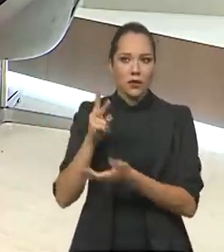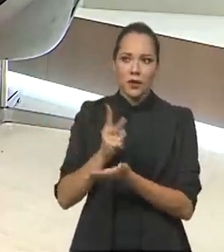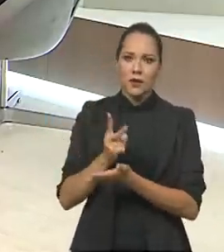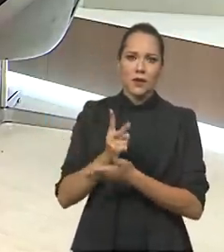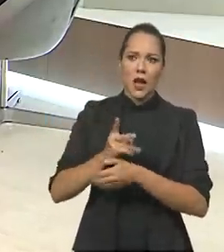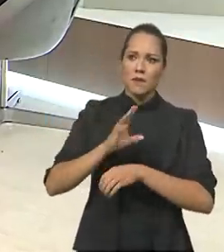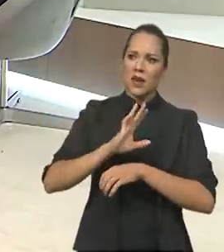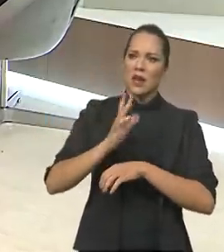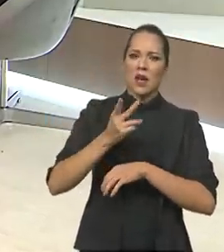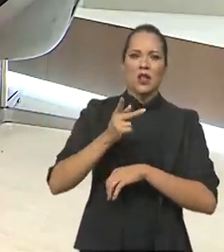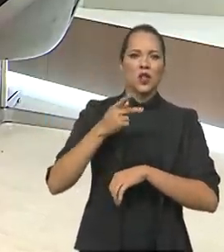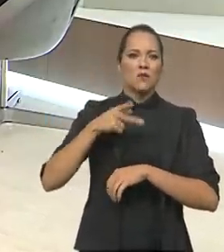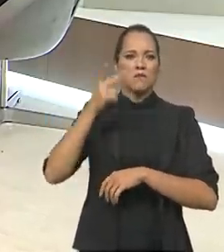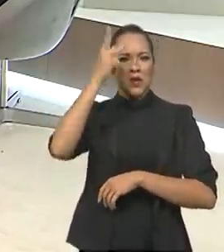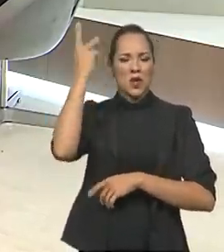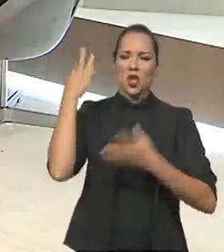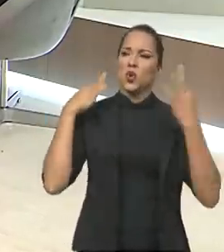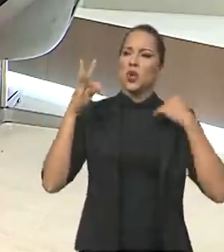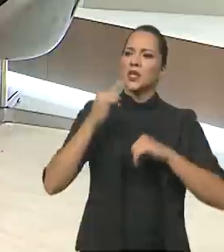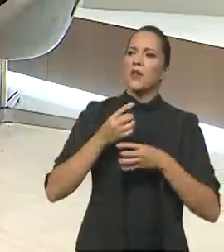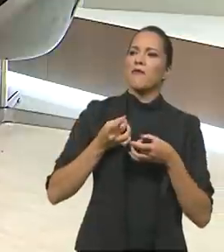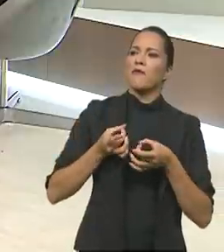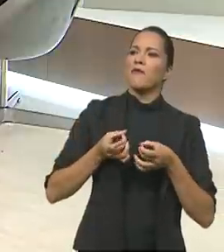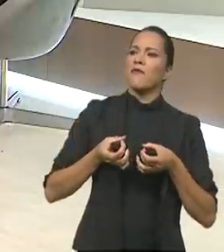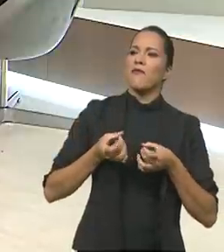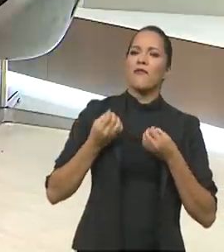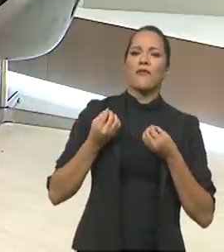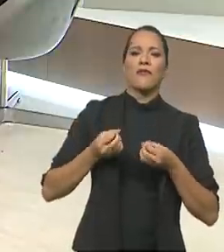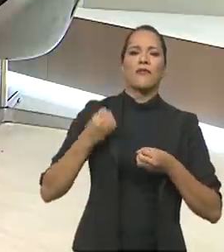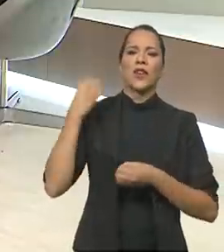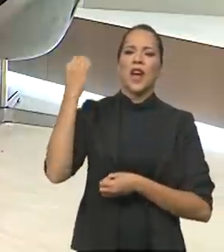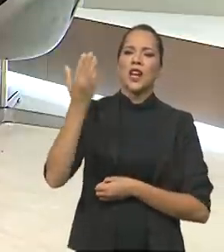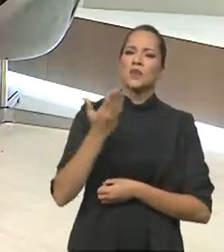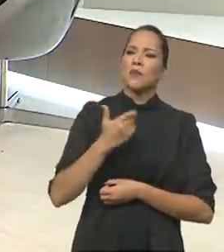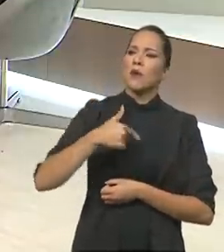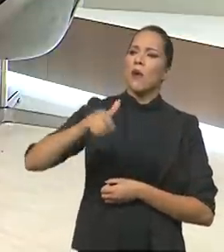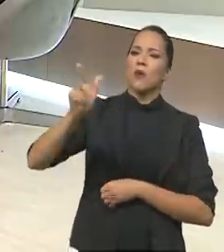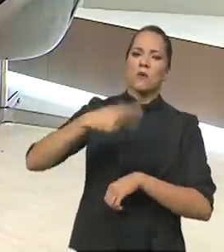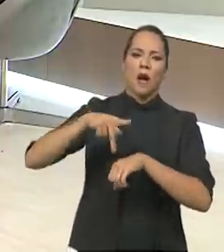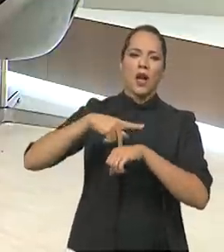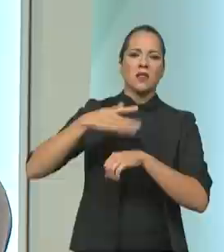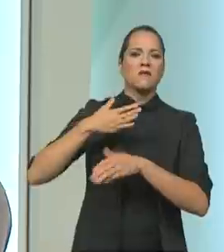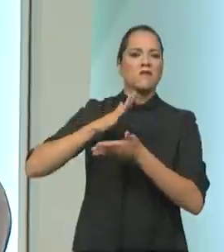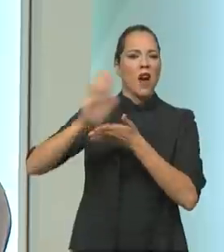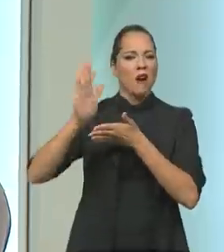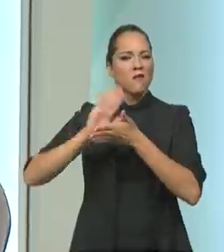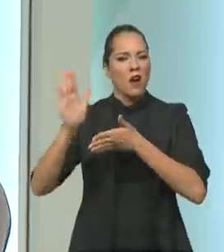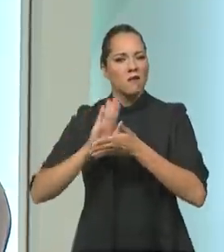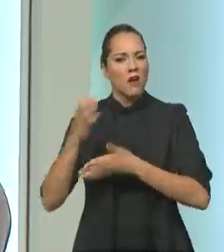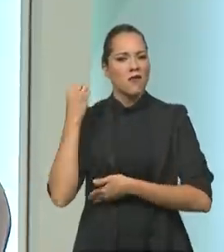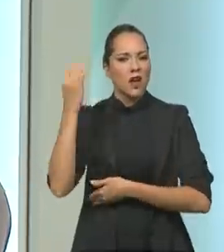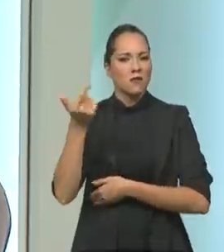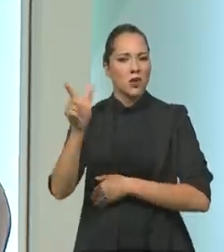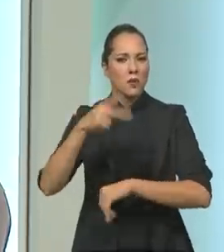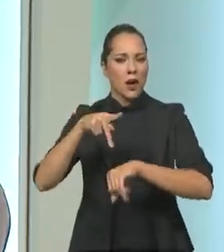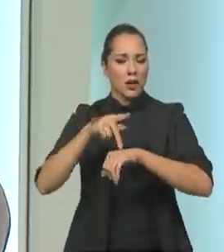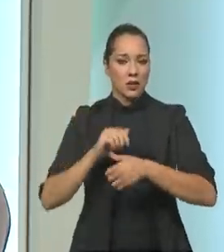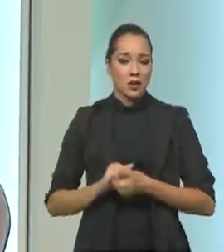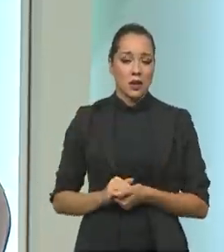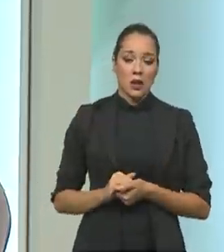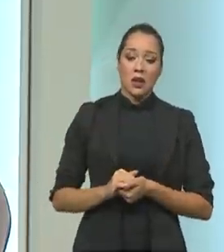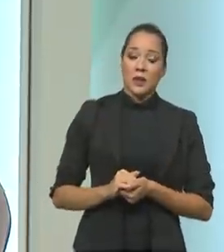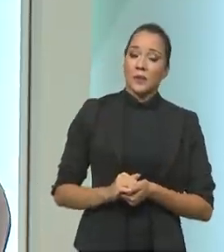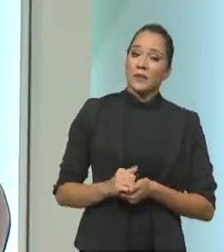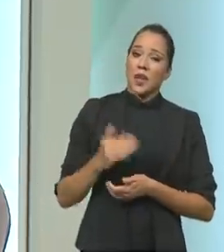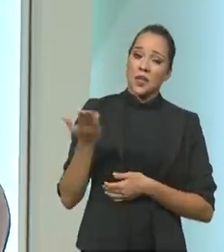exportou turistas para o exterior. O Brasil manda todo ano 11 milhões de turistas para o exterior. Brasileiros de um ticket